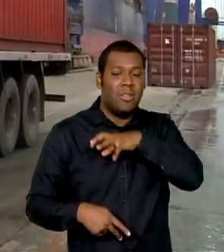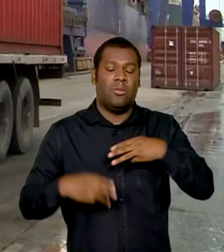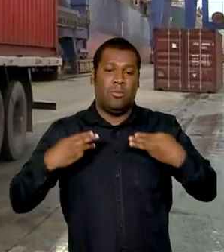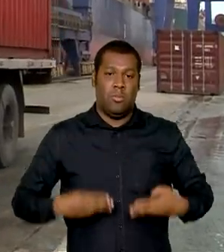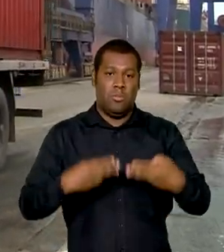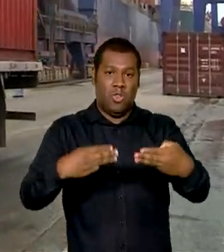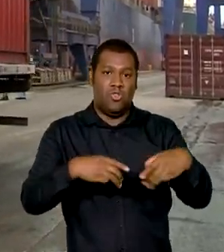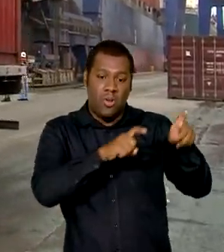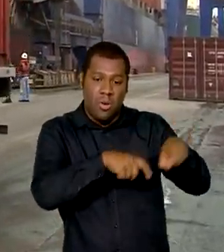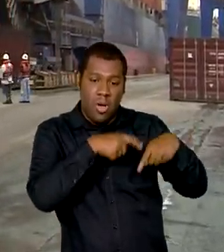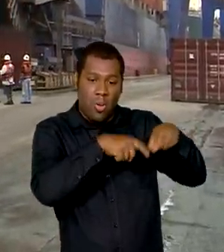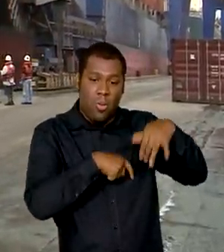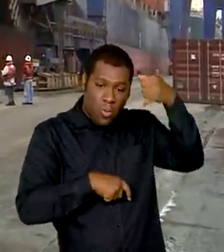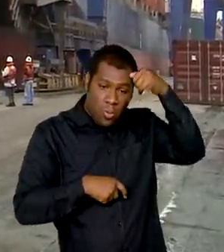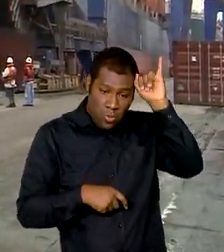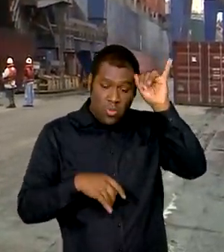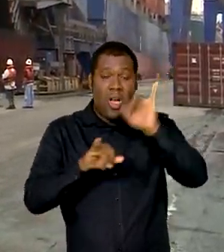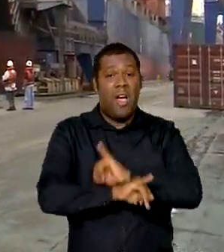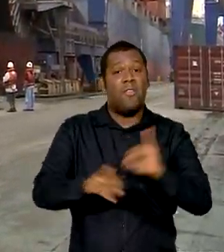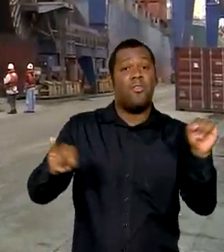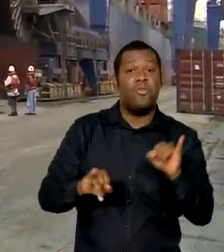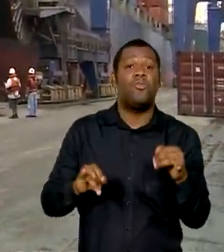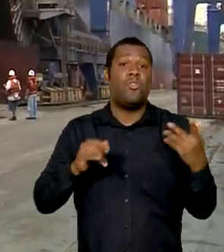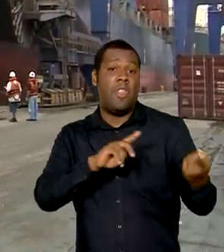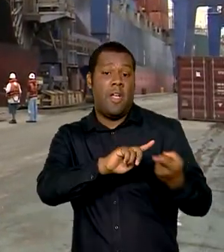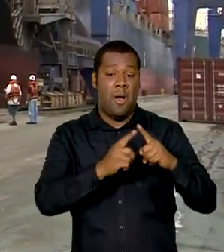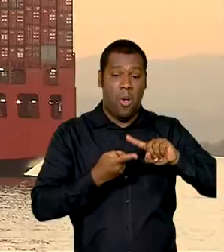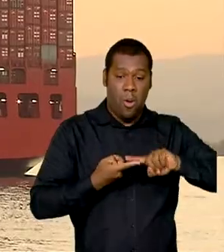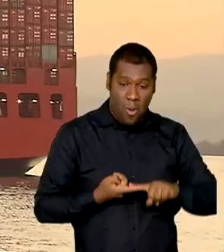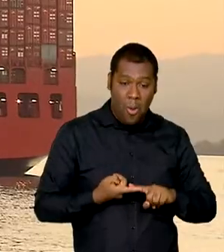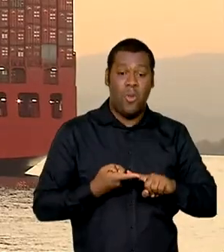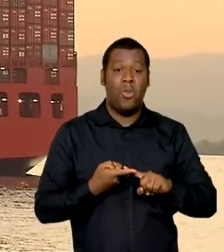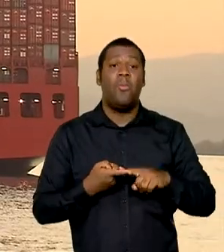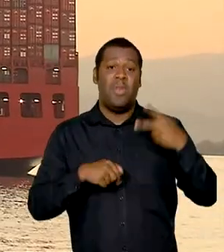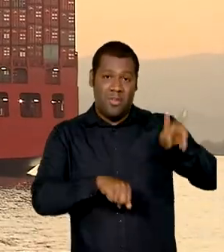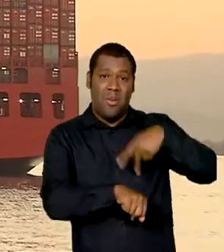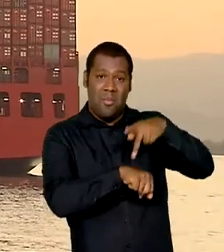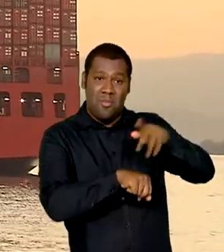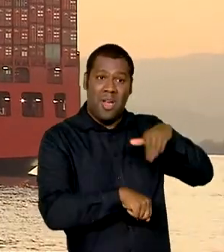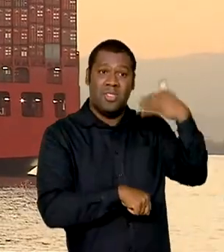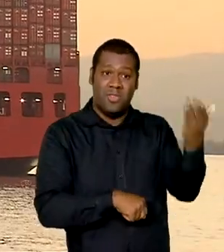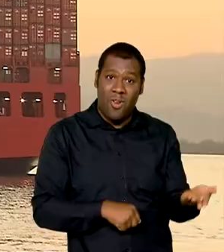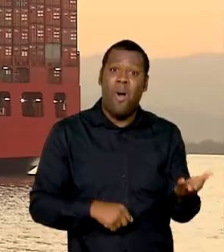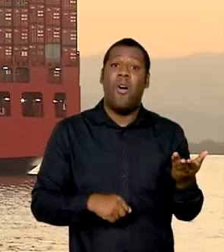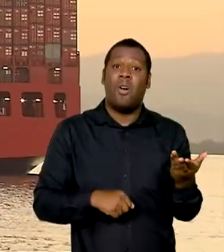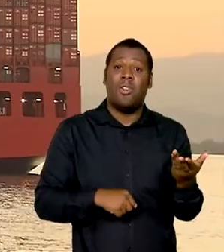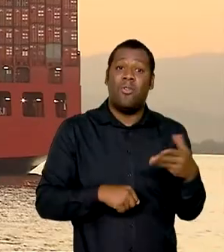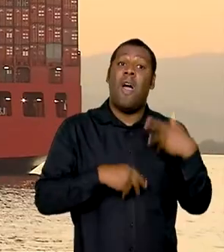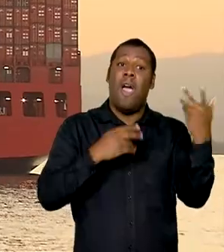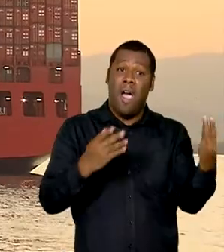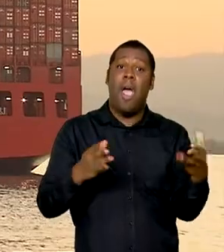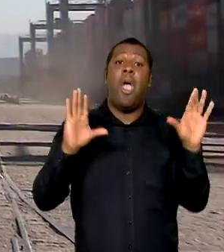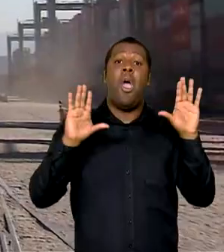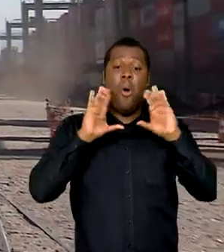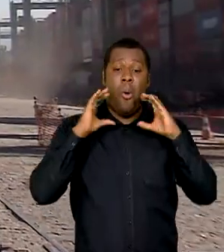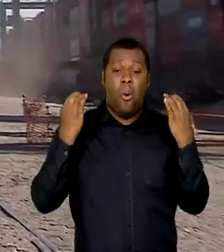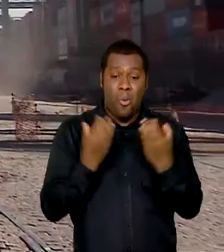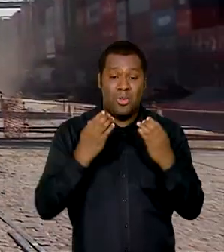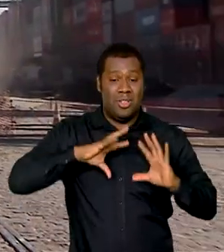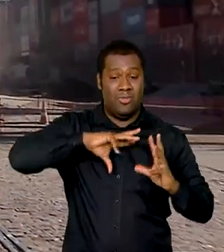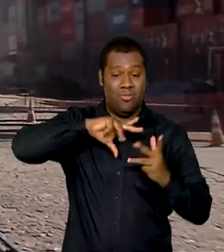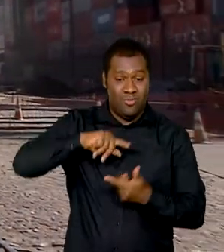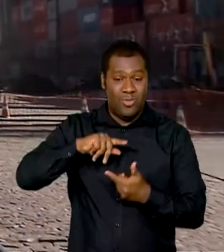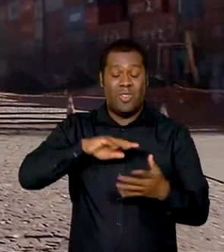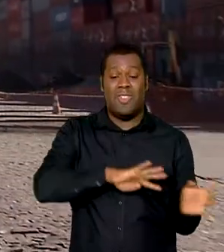Pecuária, a abertura de novos mercados para produtos brasileiros demonstra o respeito da comunidade internacional às